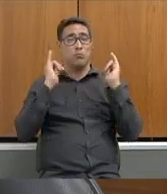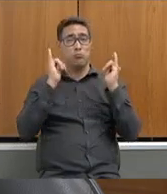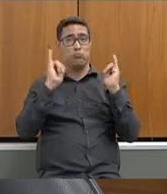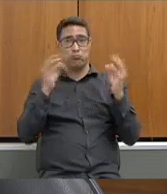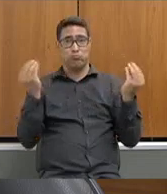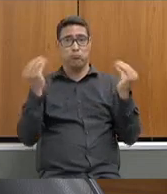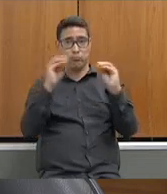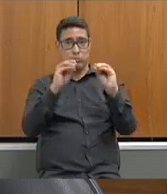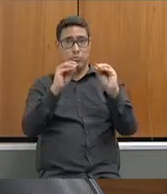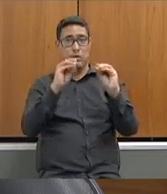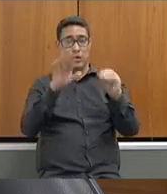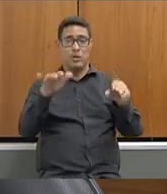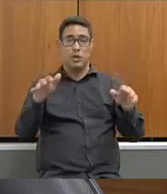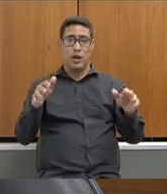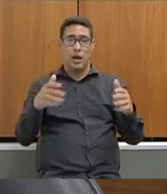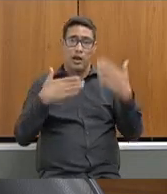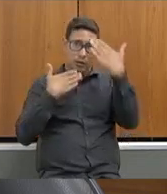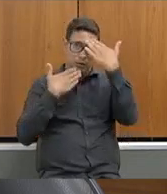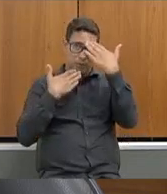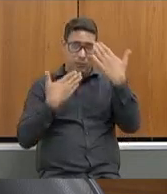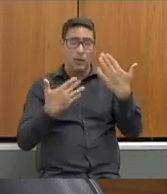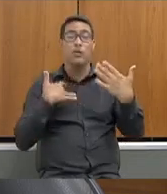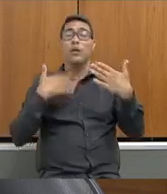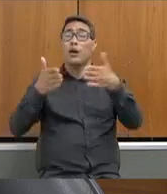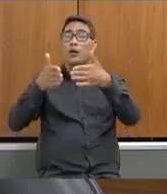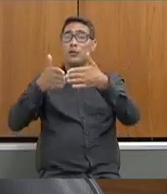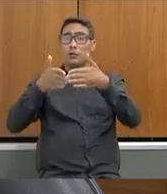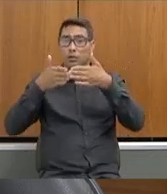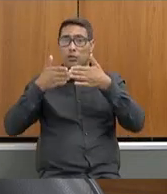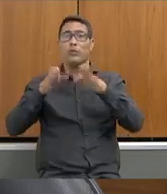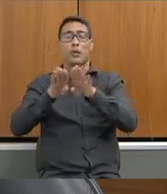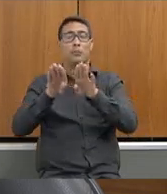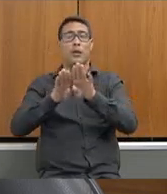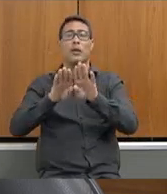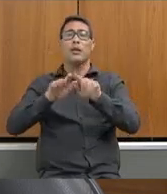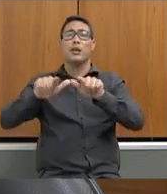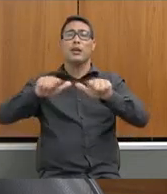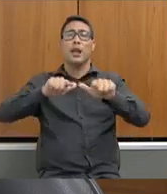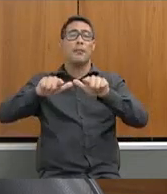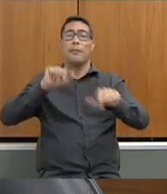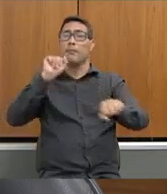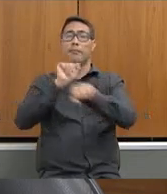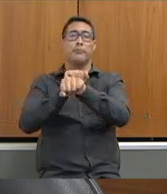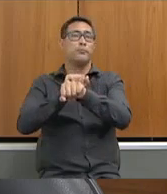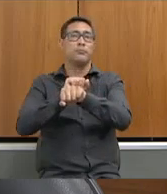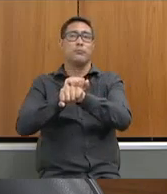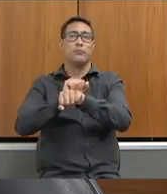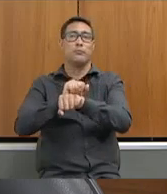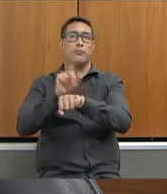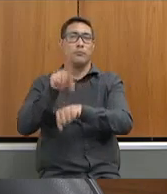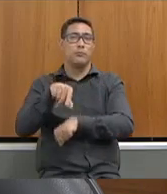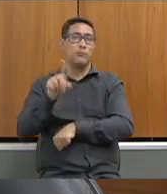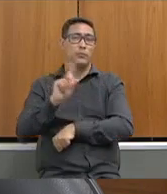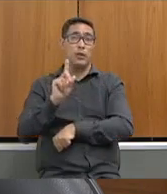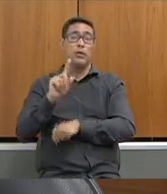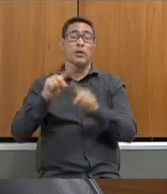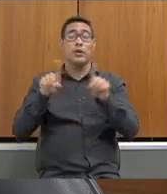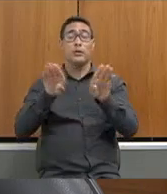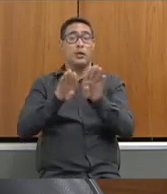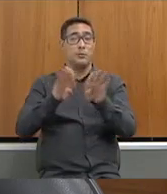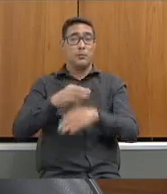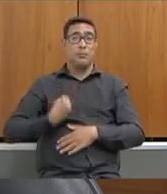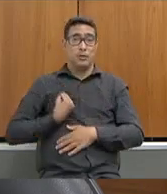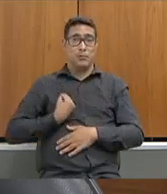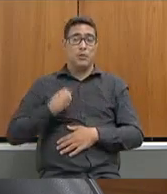agradecimento e também a solicitação para que esse trabalho não pare. Lembrando aqui que eu participei junto com a deputada Laura